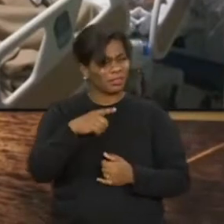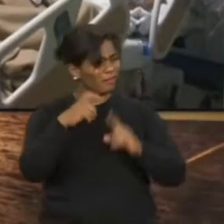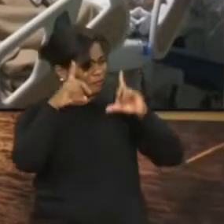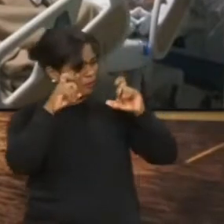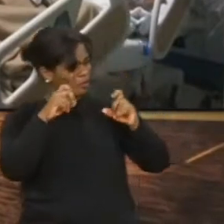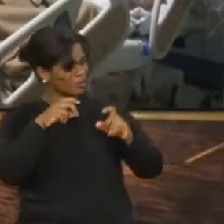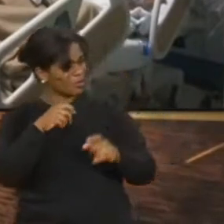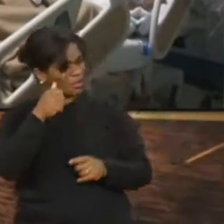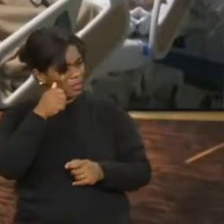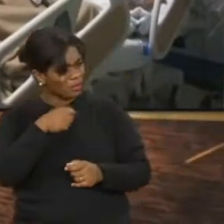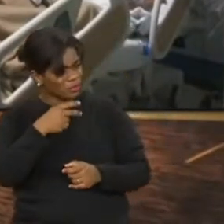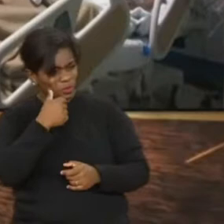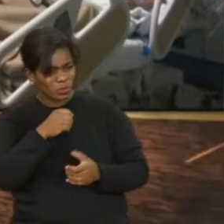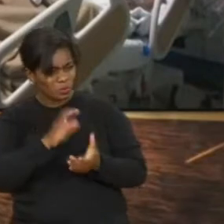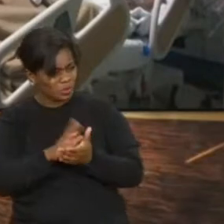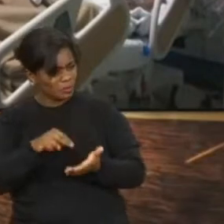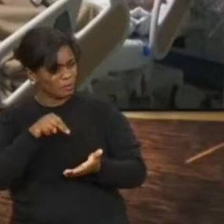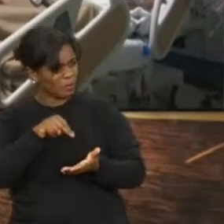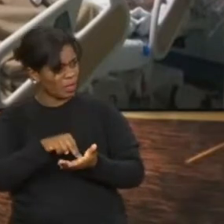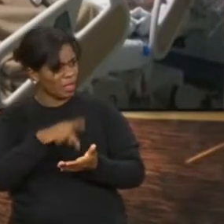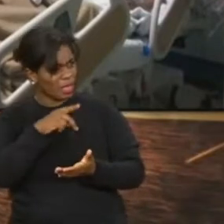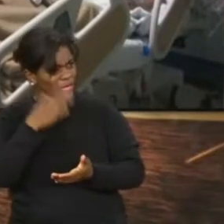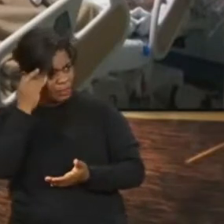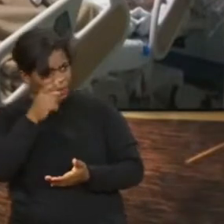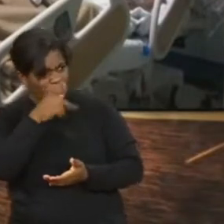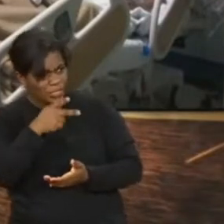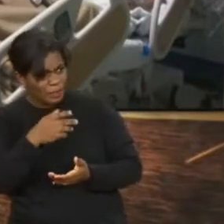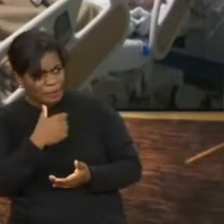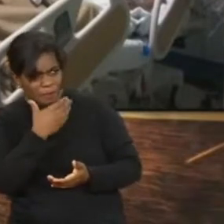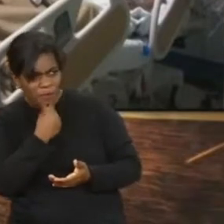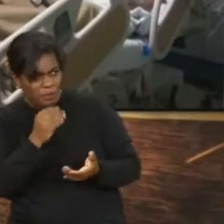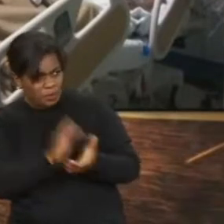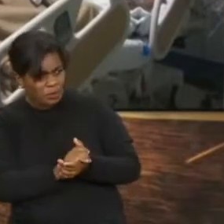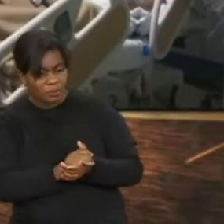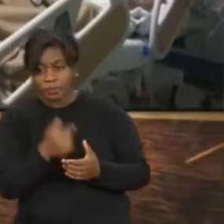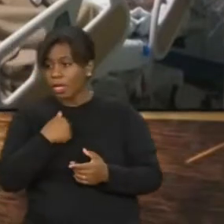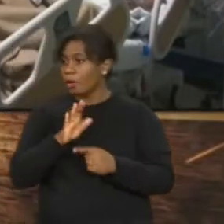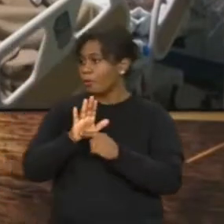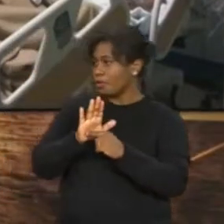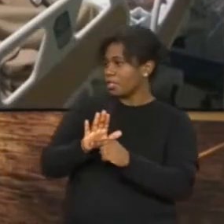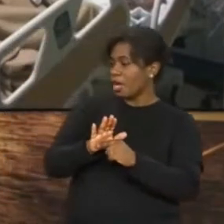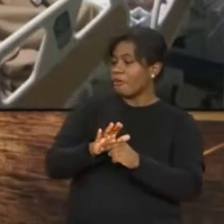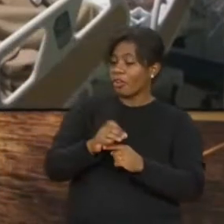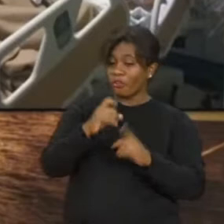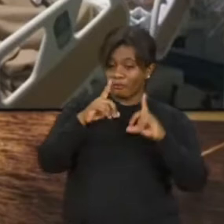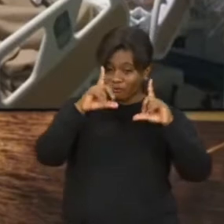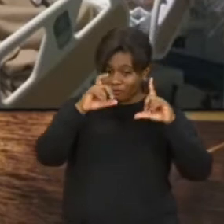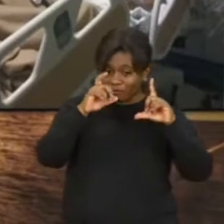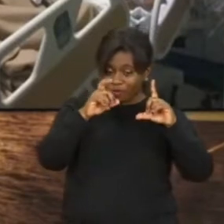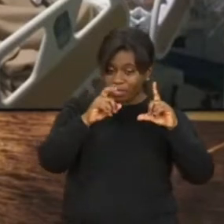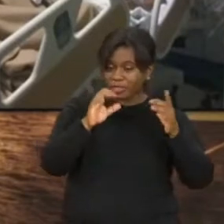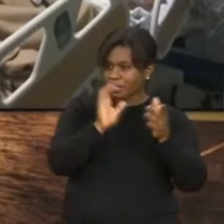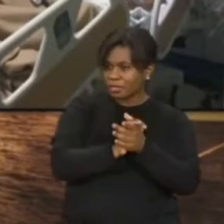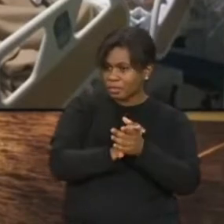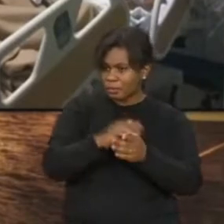ela tava, ela te reconhecia, não? Não, eu mostrava pra ela o álbum de casamento, falava que eu era o esposo dela.